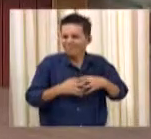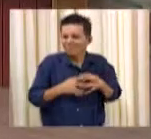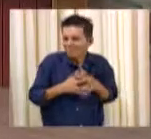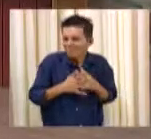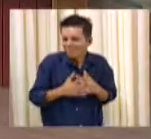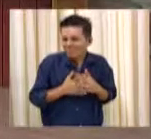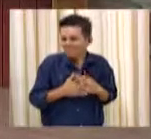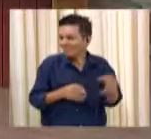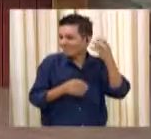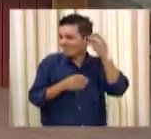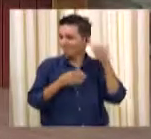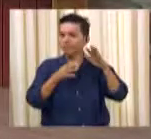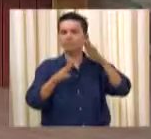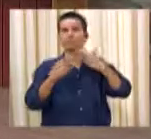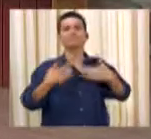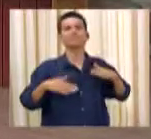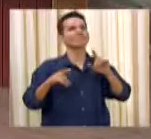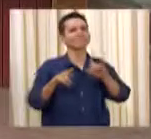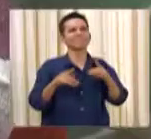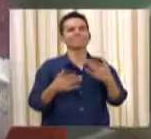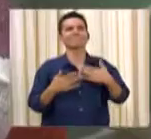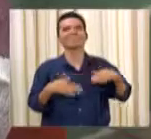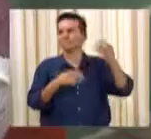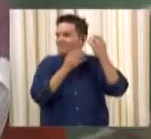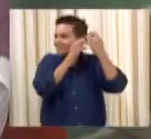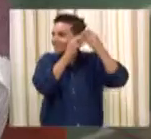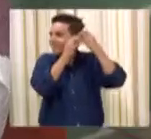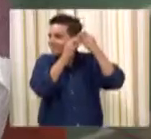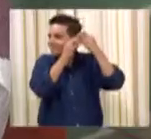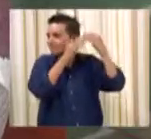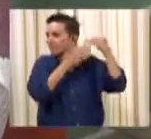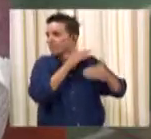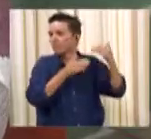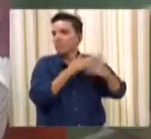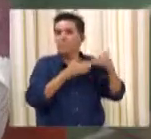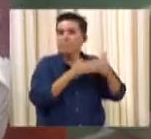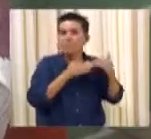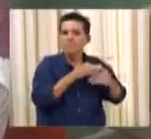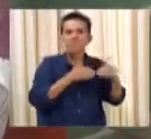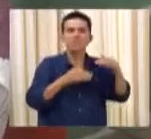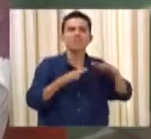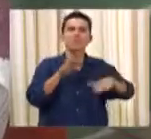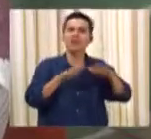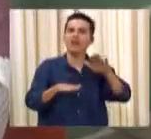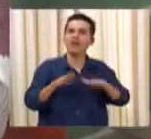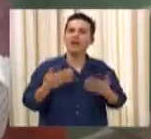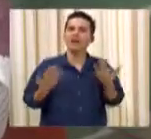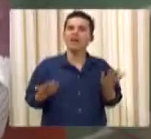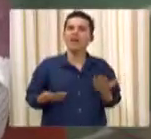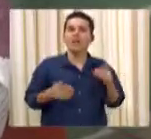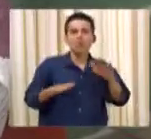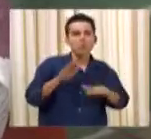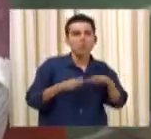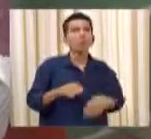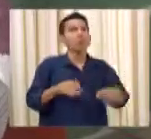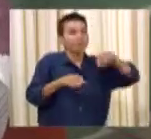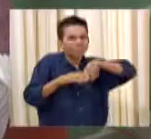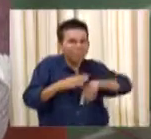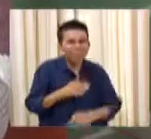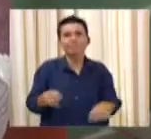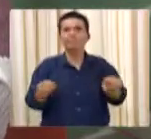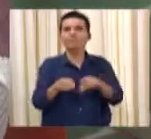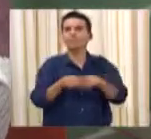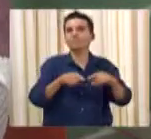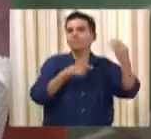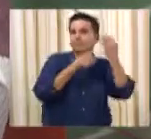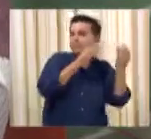para perdas que sejam leves, moderadas, até mesmo perdas profundas. Porque o implante coclear, ele é bem indicado quando a